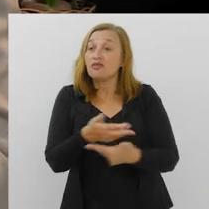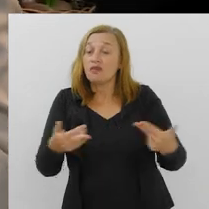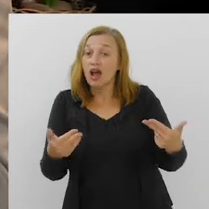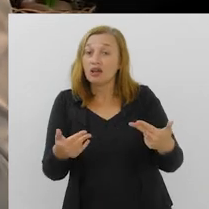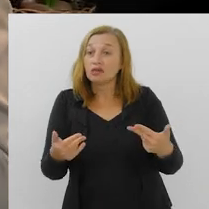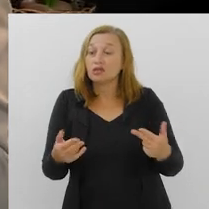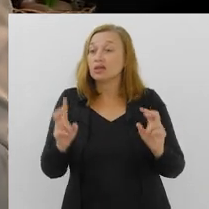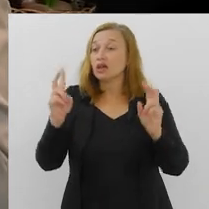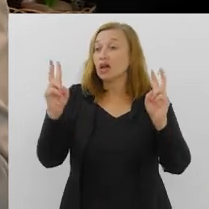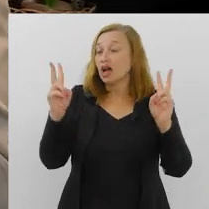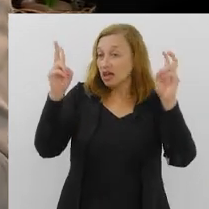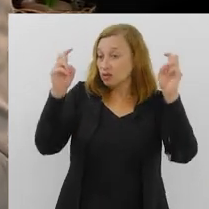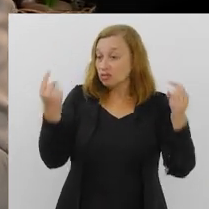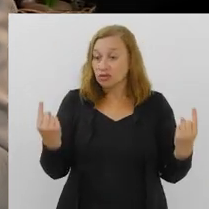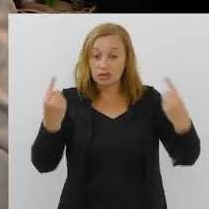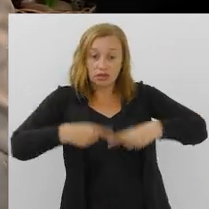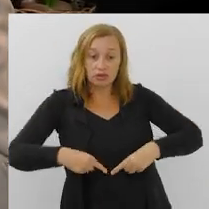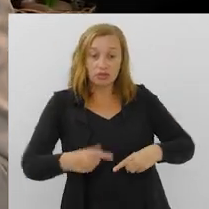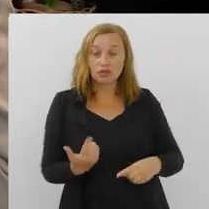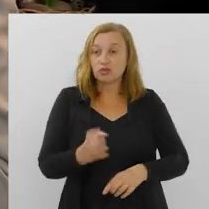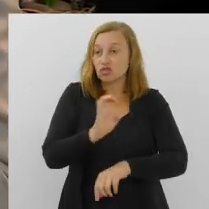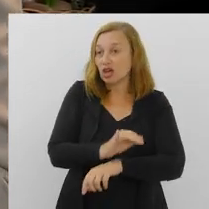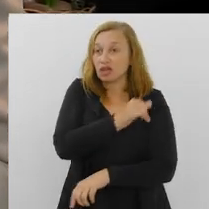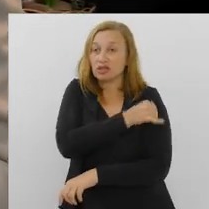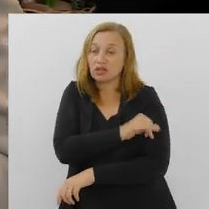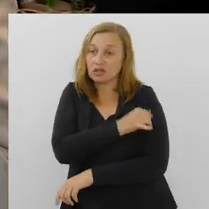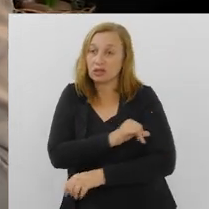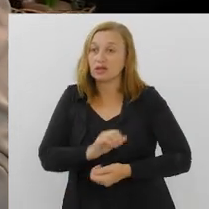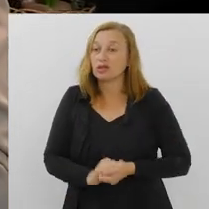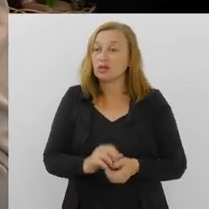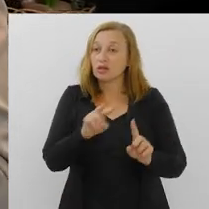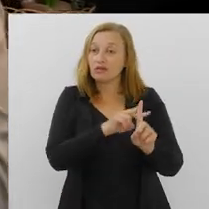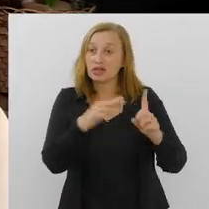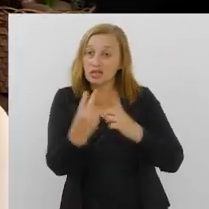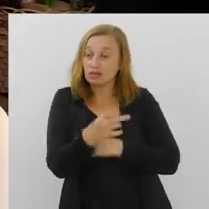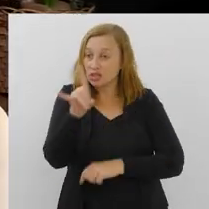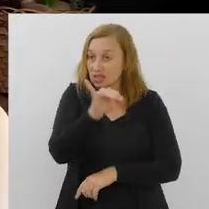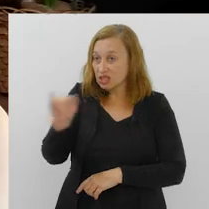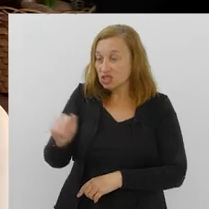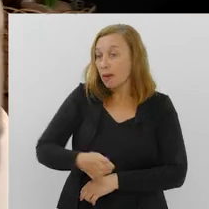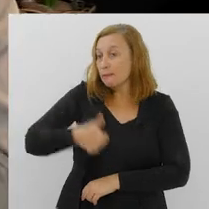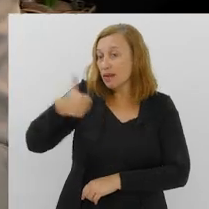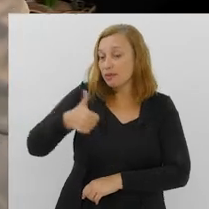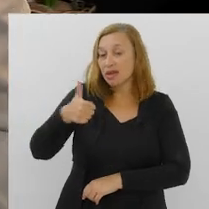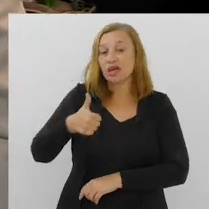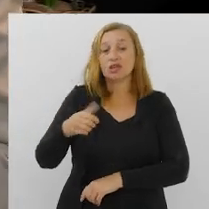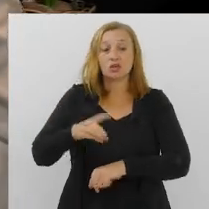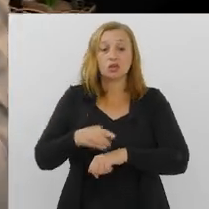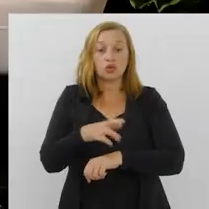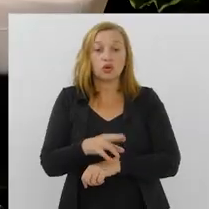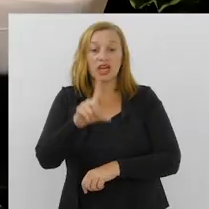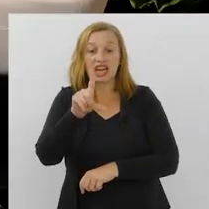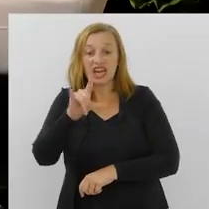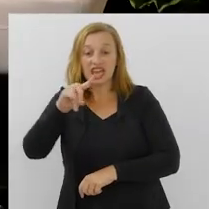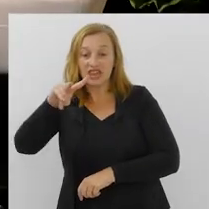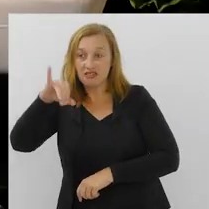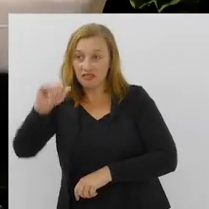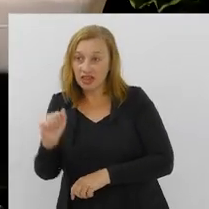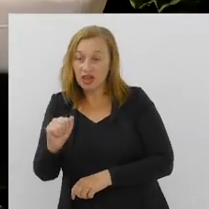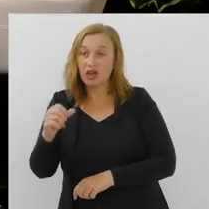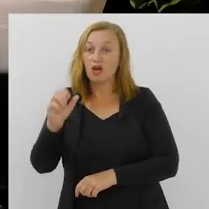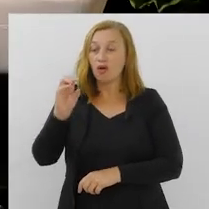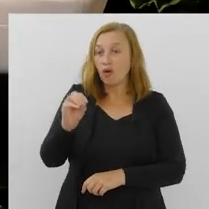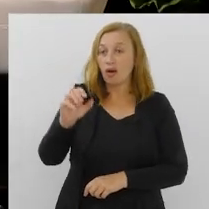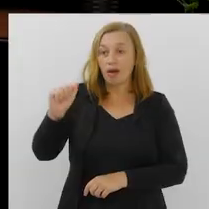questões que são desafiantes para o Estado do Rio de Janeiro na perspectiva dessa data. Primeiro, a doutora Lívia Madeira, que preside a